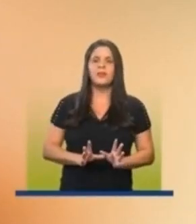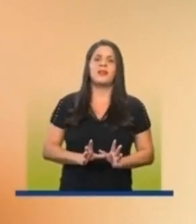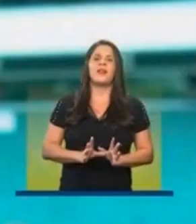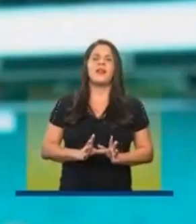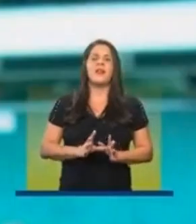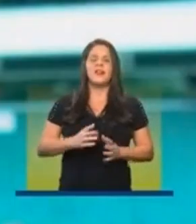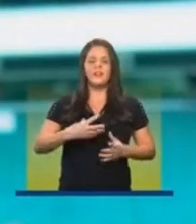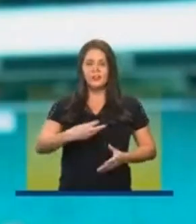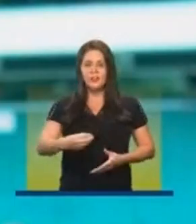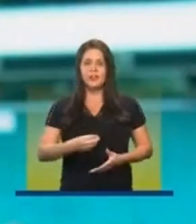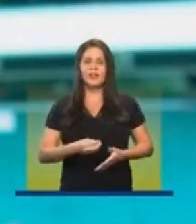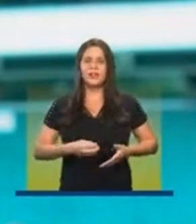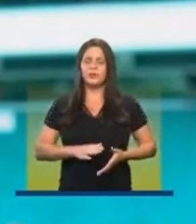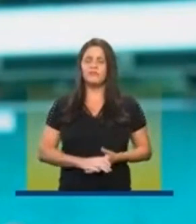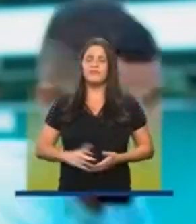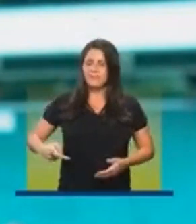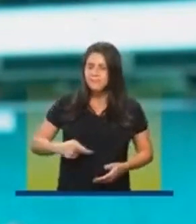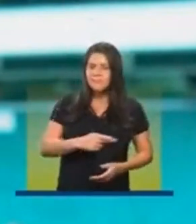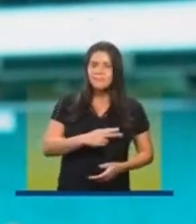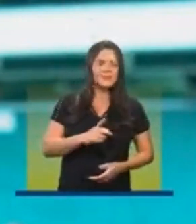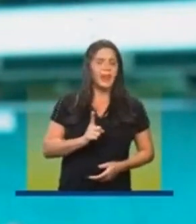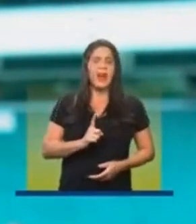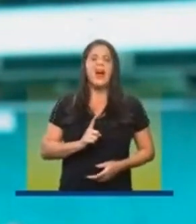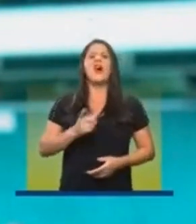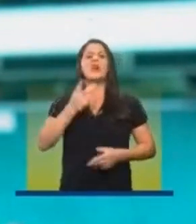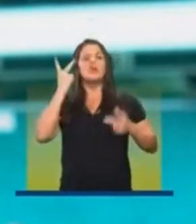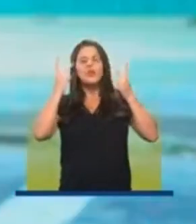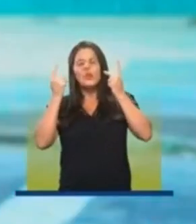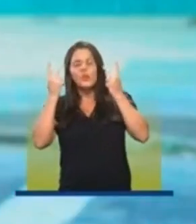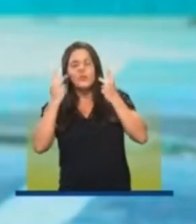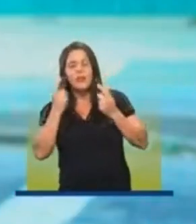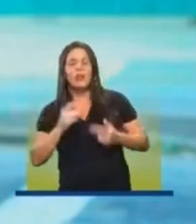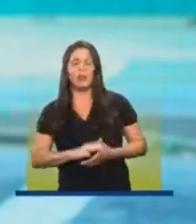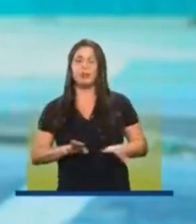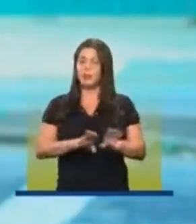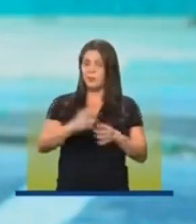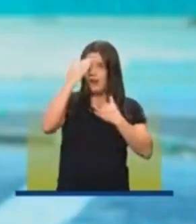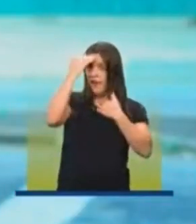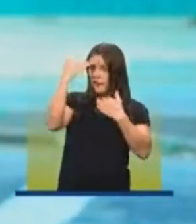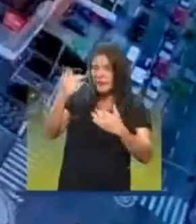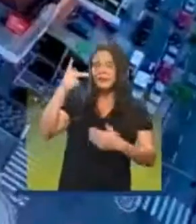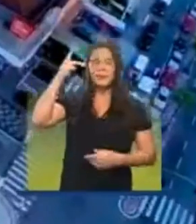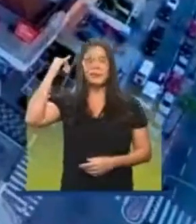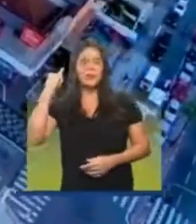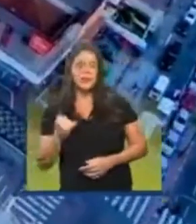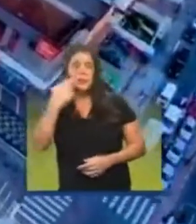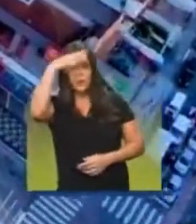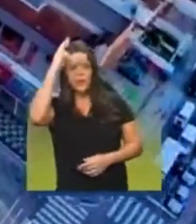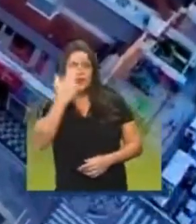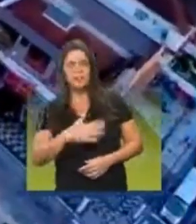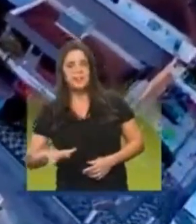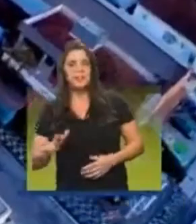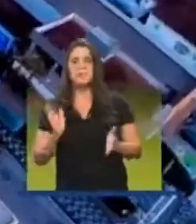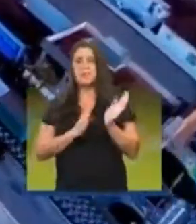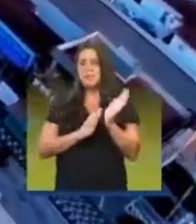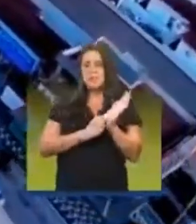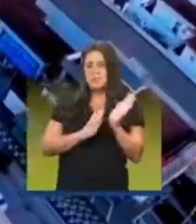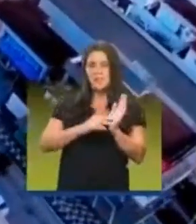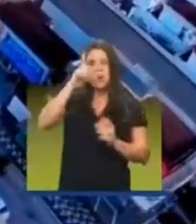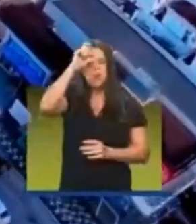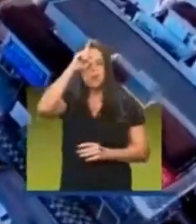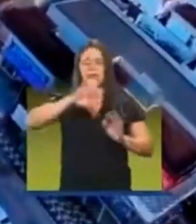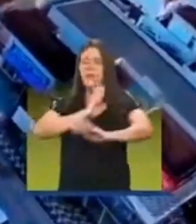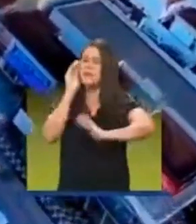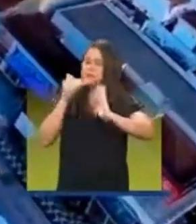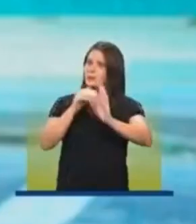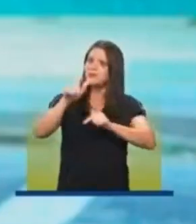parto humanizado. Quero fazer um agradecimento especial ao Paulo Alexandre e também ao Rogério Santos. Parabéns por este hospital e